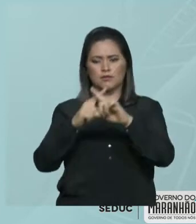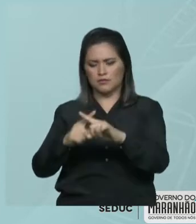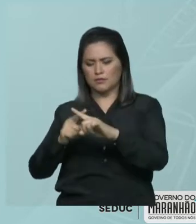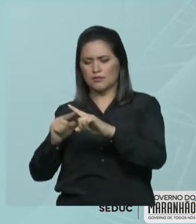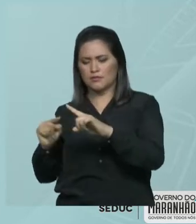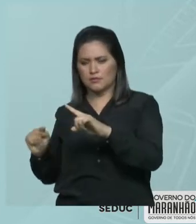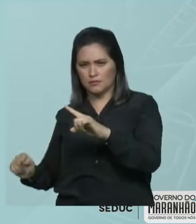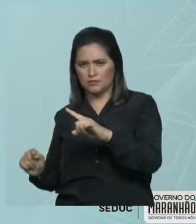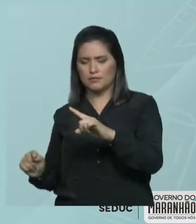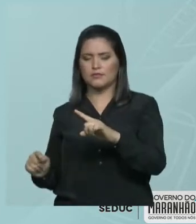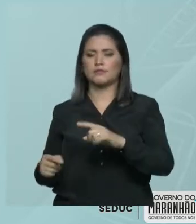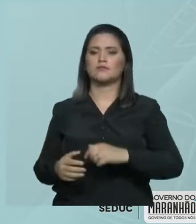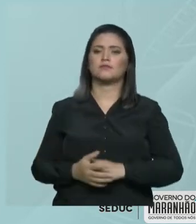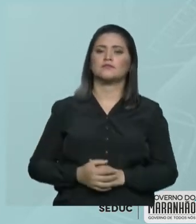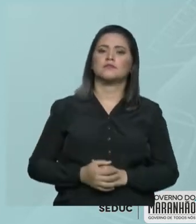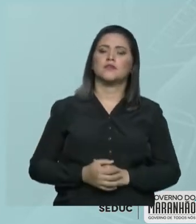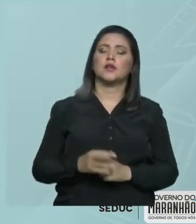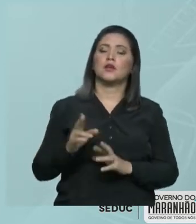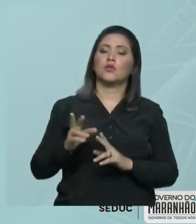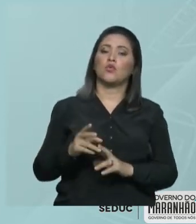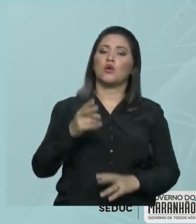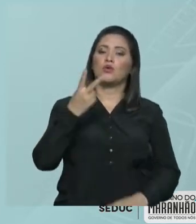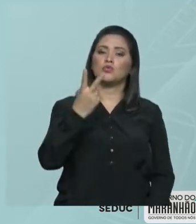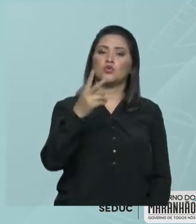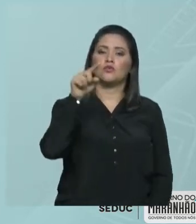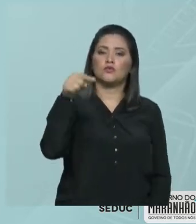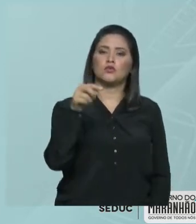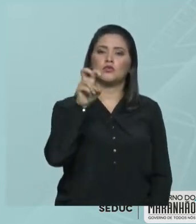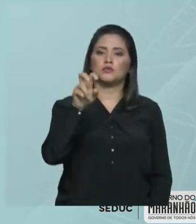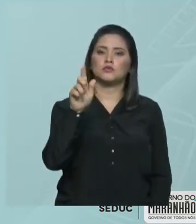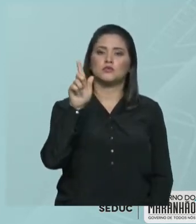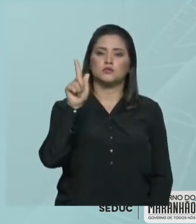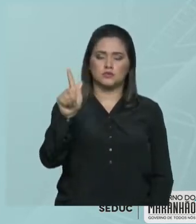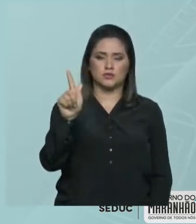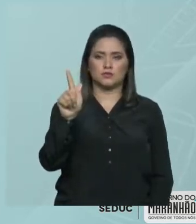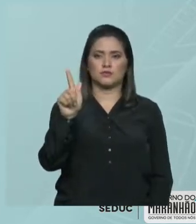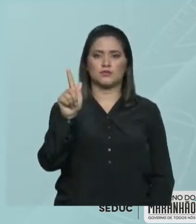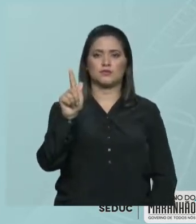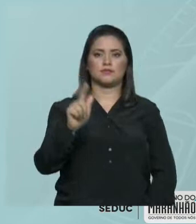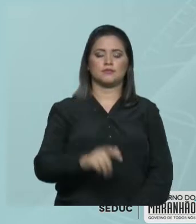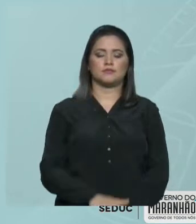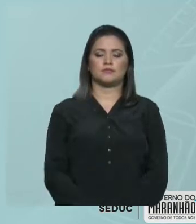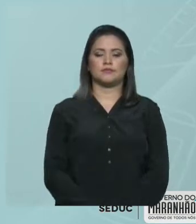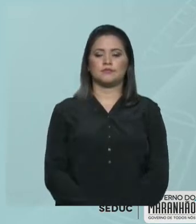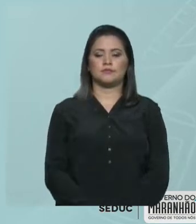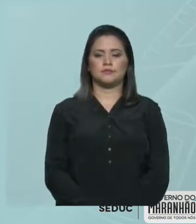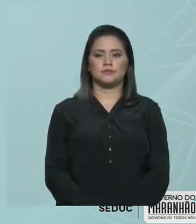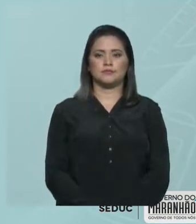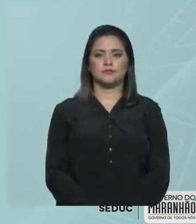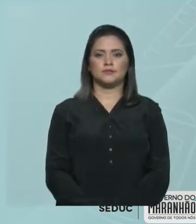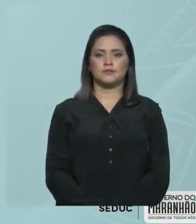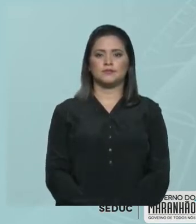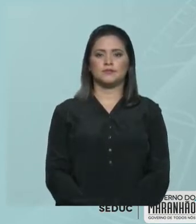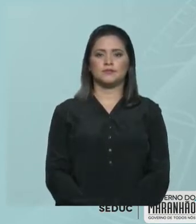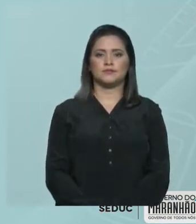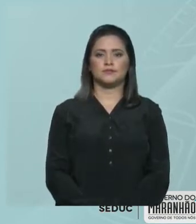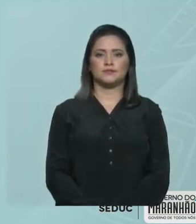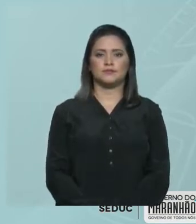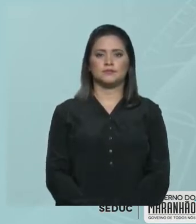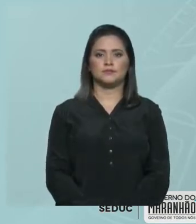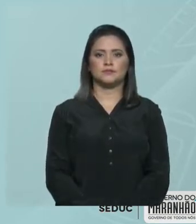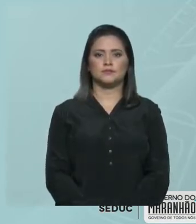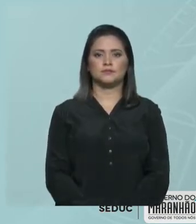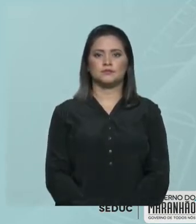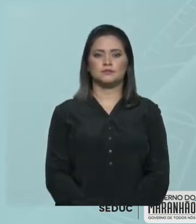,5 gramas. Então, se é 5 gramas por litro da solução, como eu tenho meio litro, eu